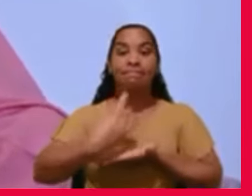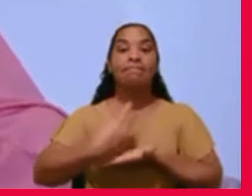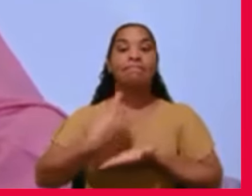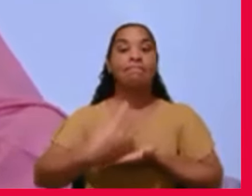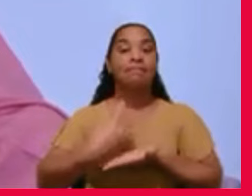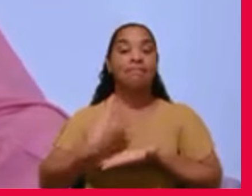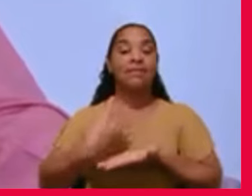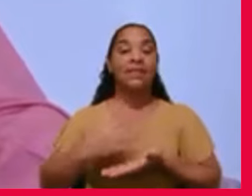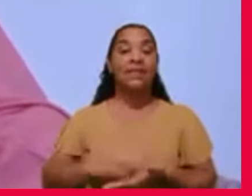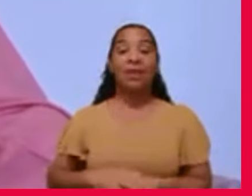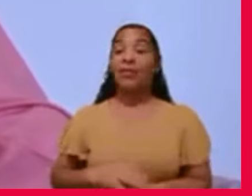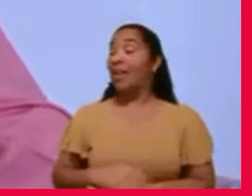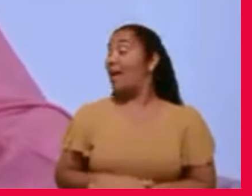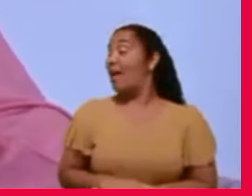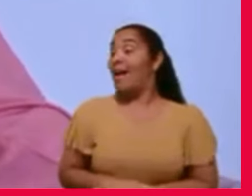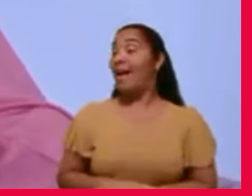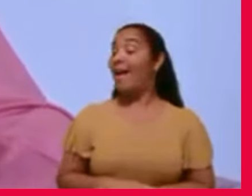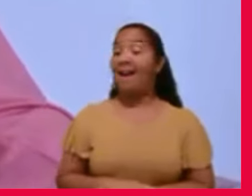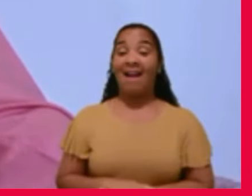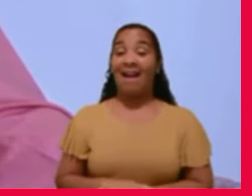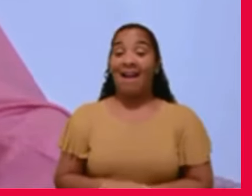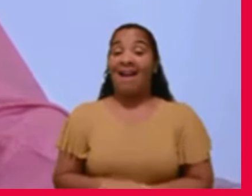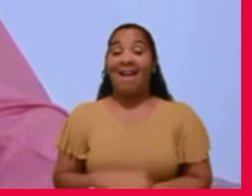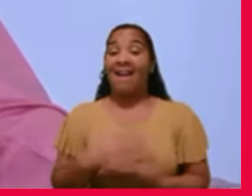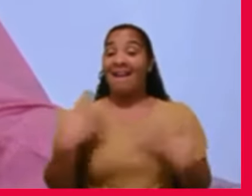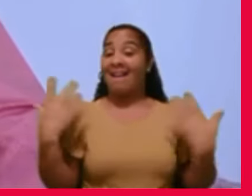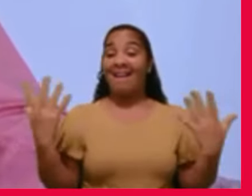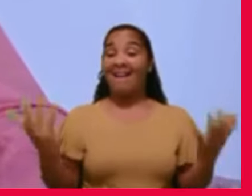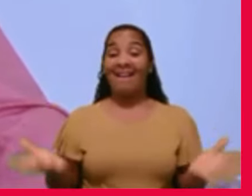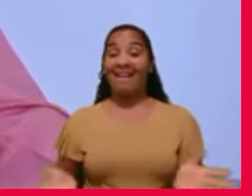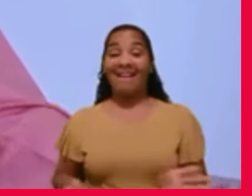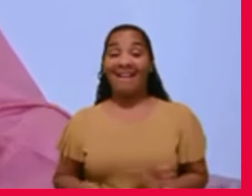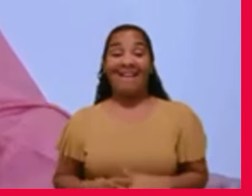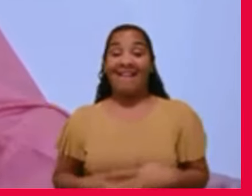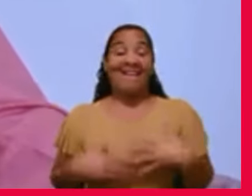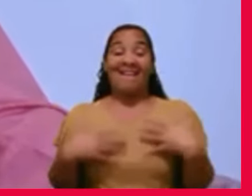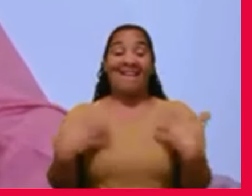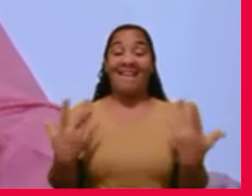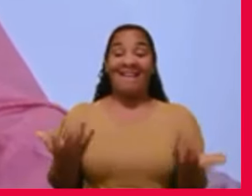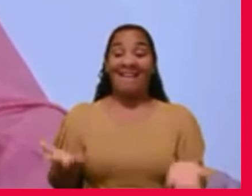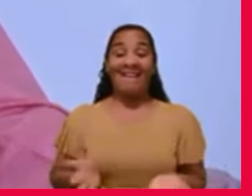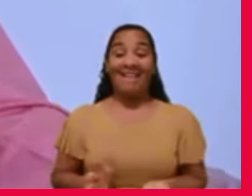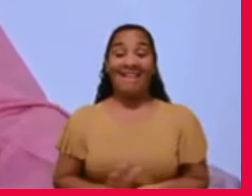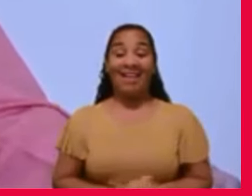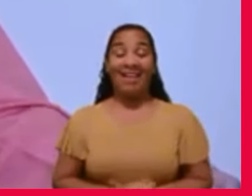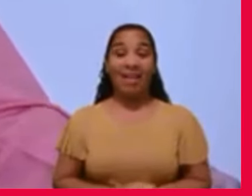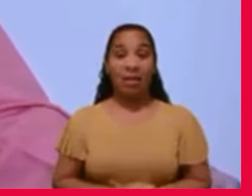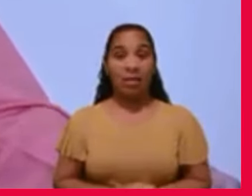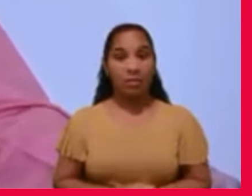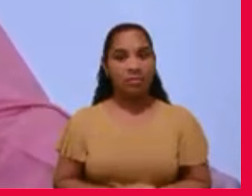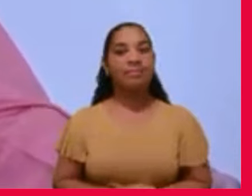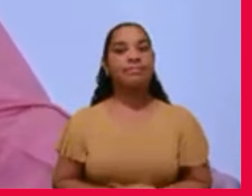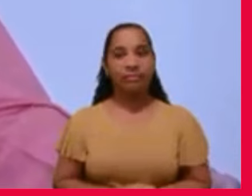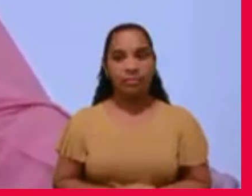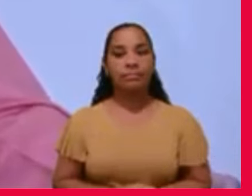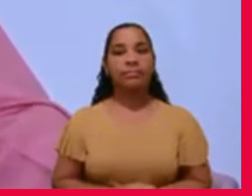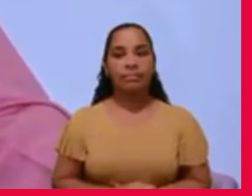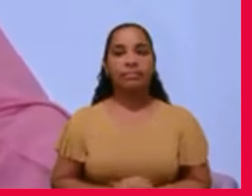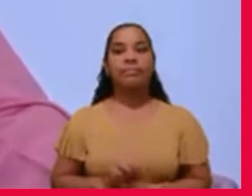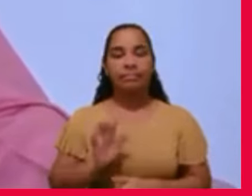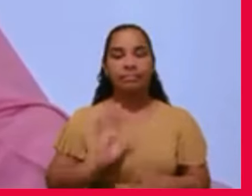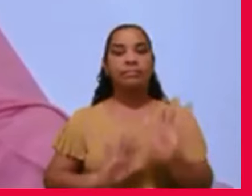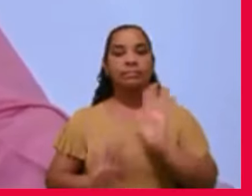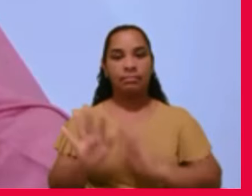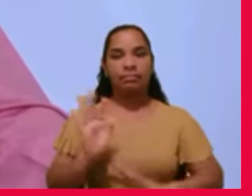humildade, mas a naturalidade. Isso é perfeitamente comum apagar-se e,